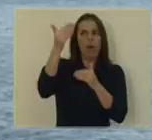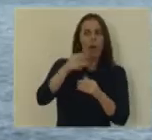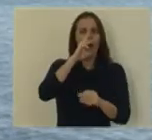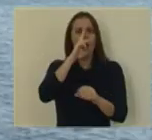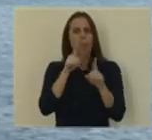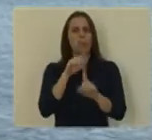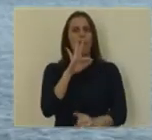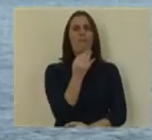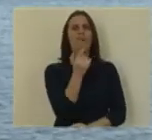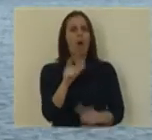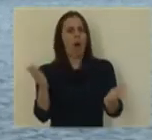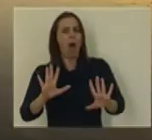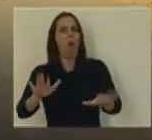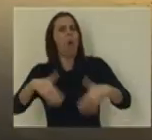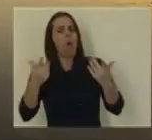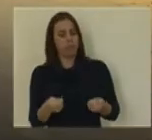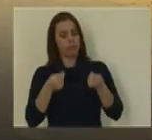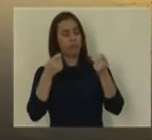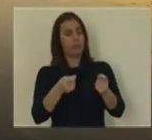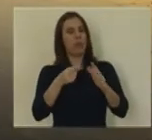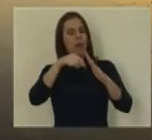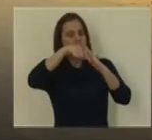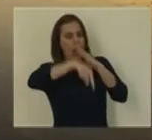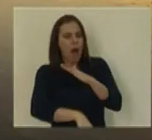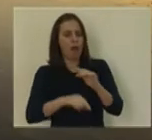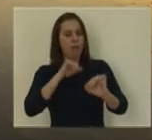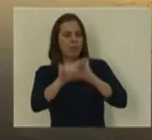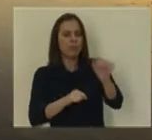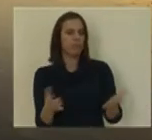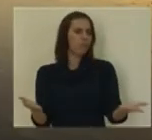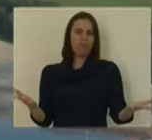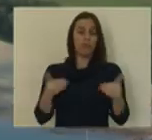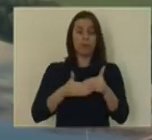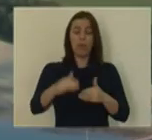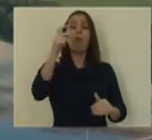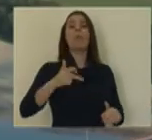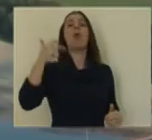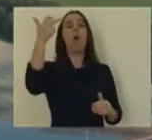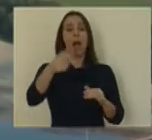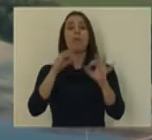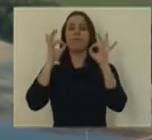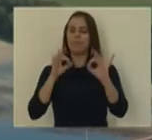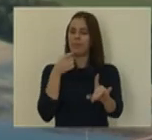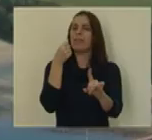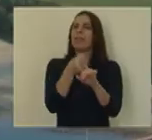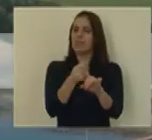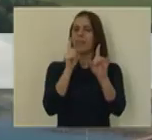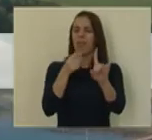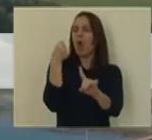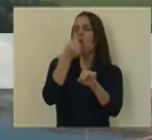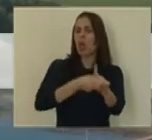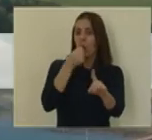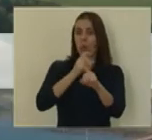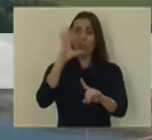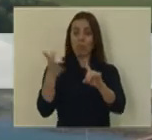de combustíveis fósseis ou apostar na sua prospecção e exploração. O próximo ano será um ano de desafios e de